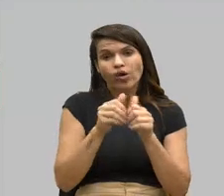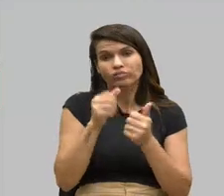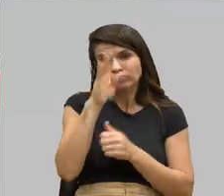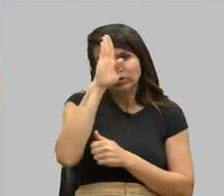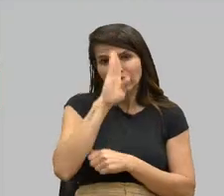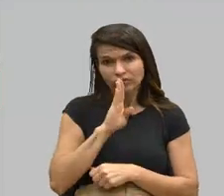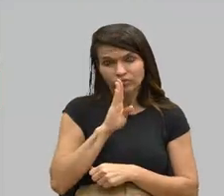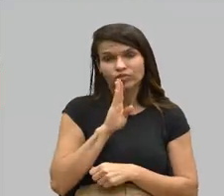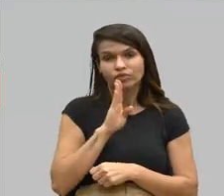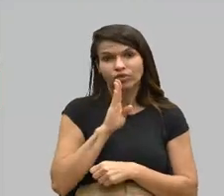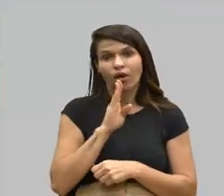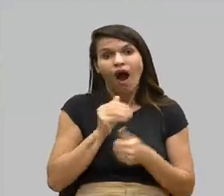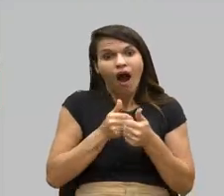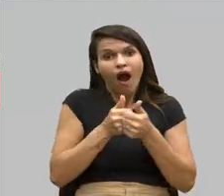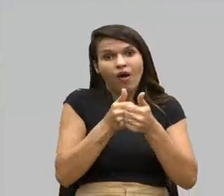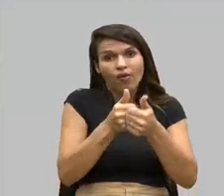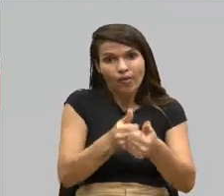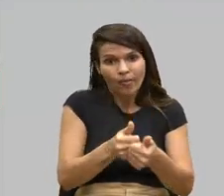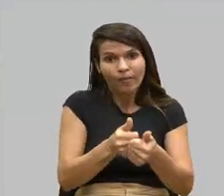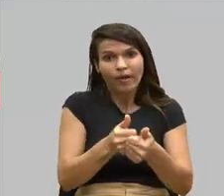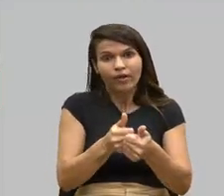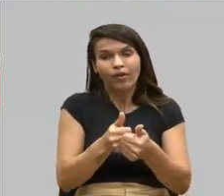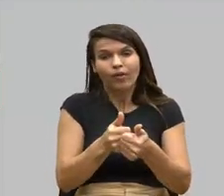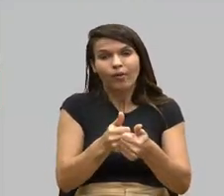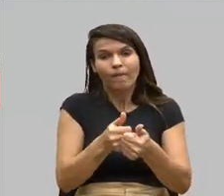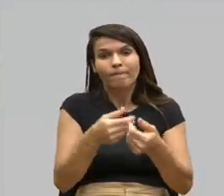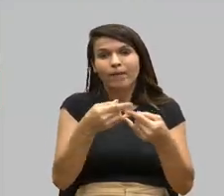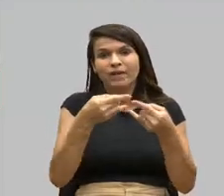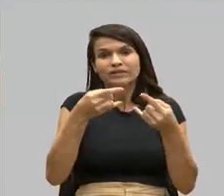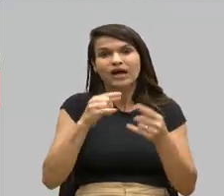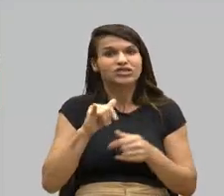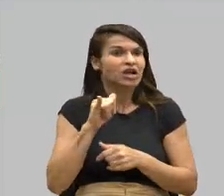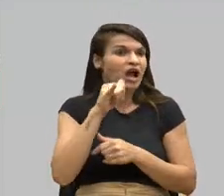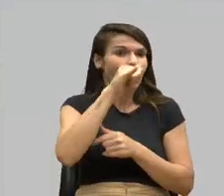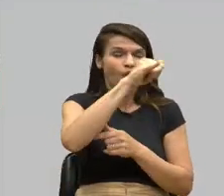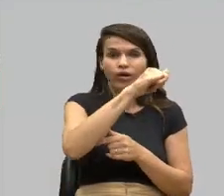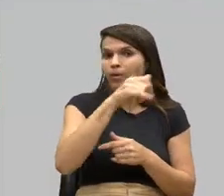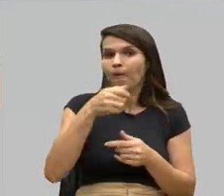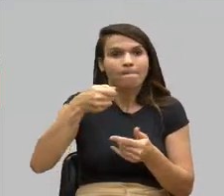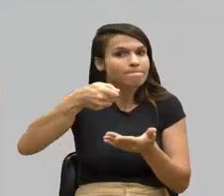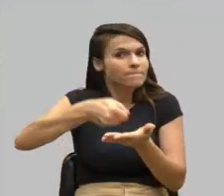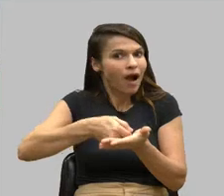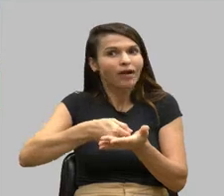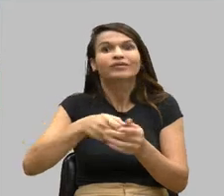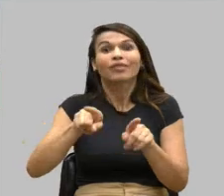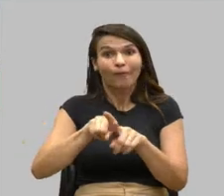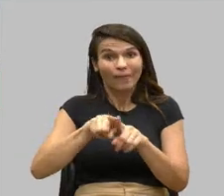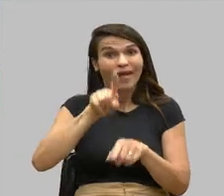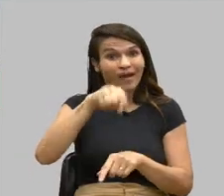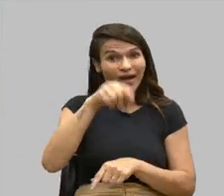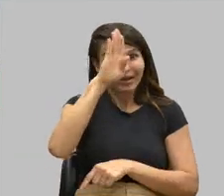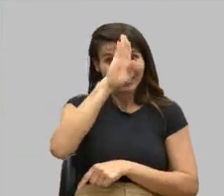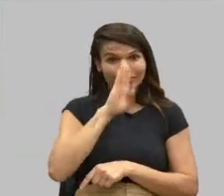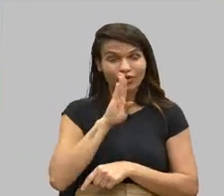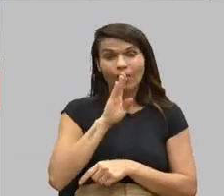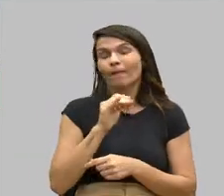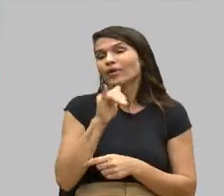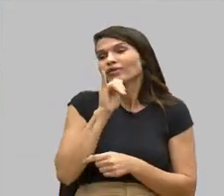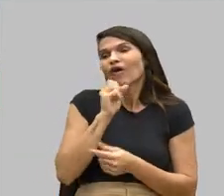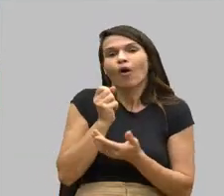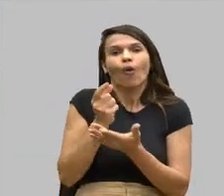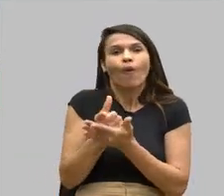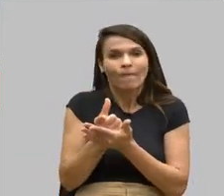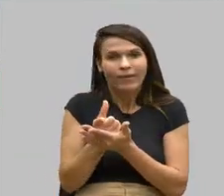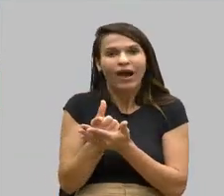acompanhante numa passagem aérea não paga também, é gratuito, e como você disse, vai comprar um carro, tem isenção de